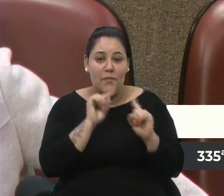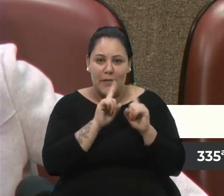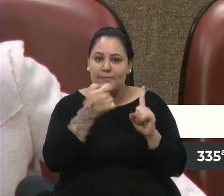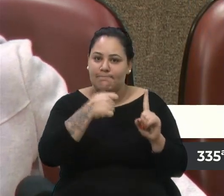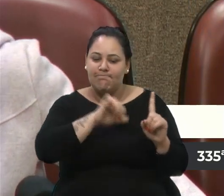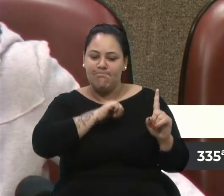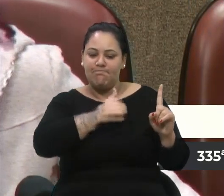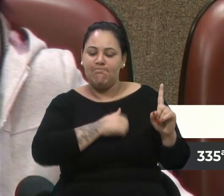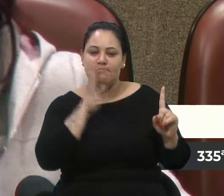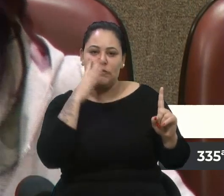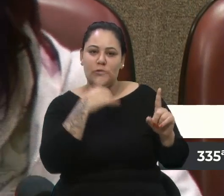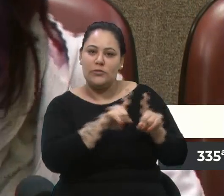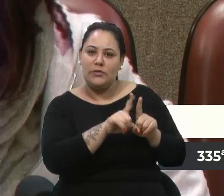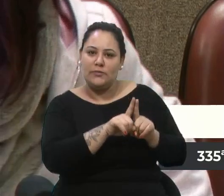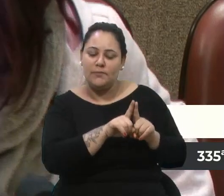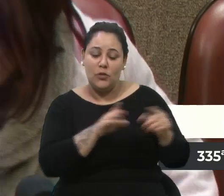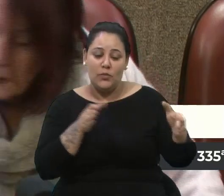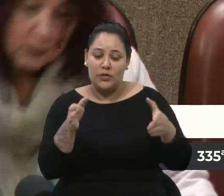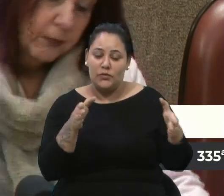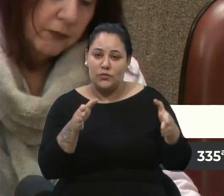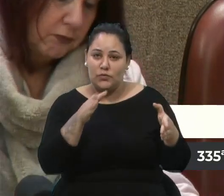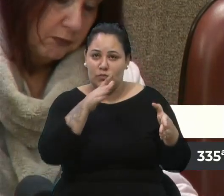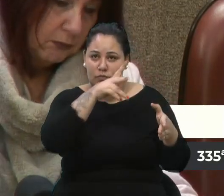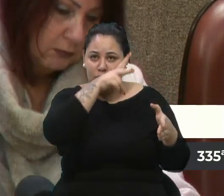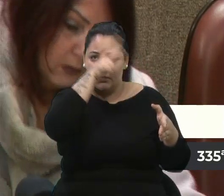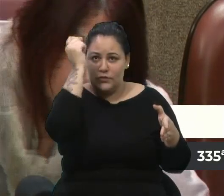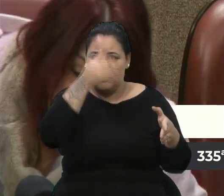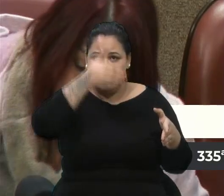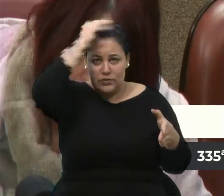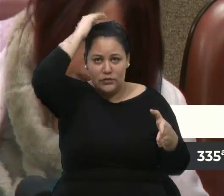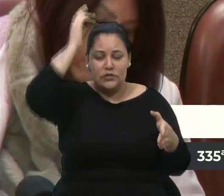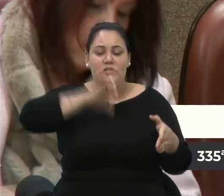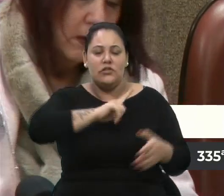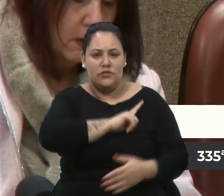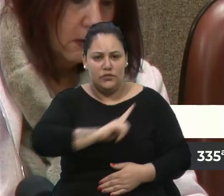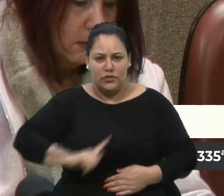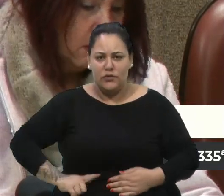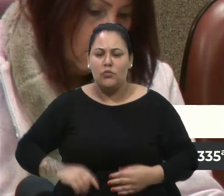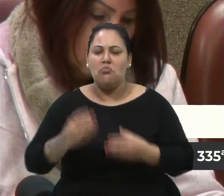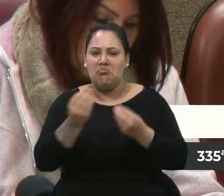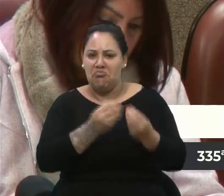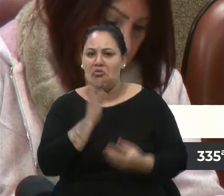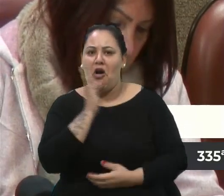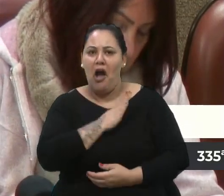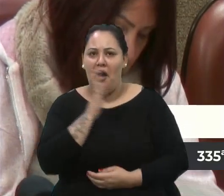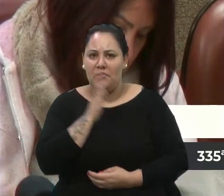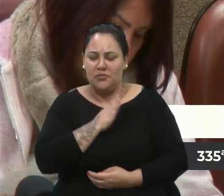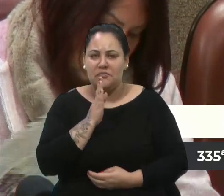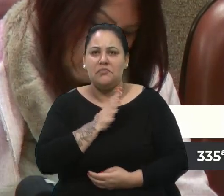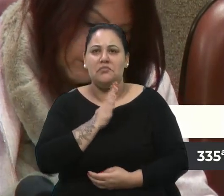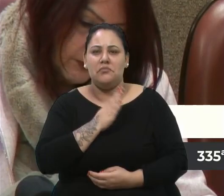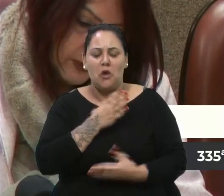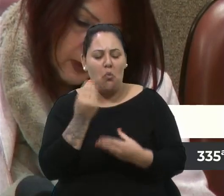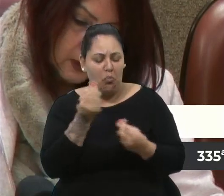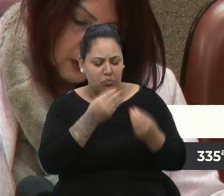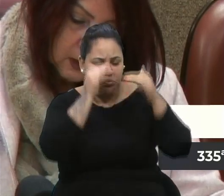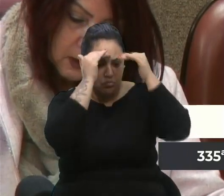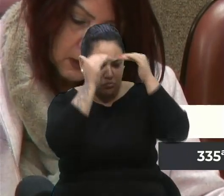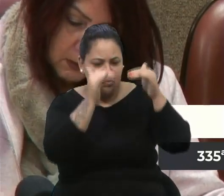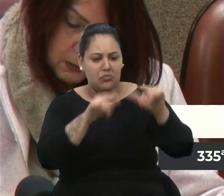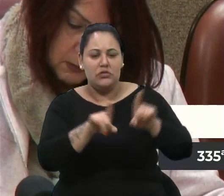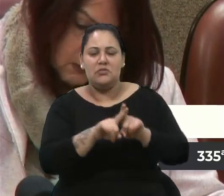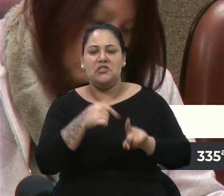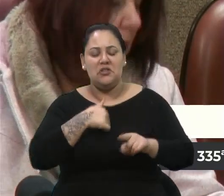acontecer. E o Prefeito Alceu, sem dúvida nenhuma, teve um governo de muita agilidade, de muito respeito e eu,